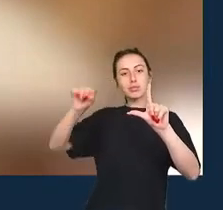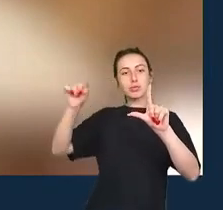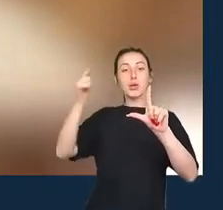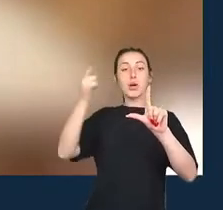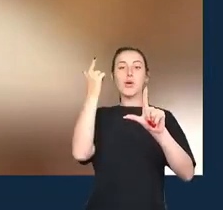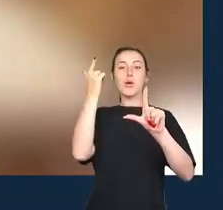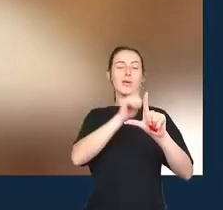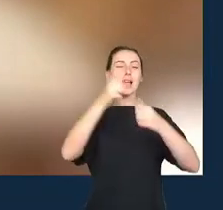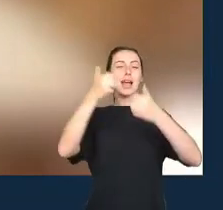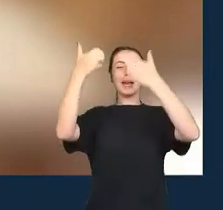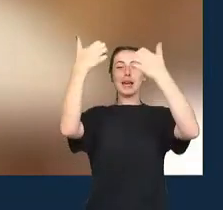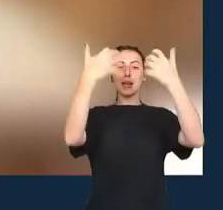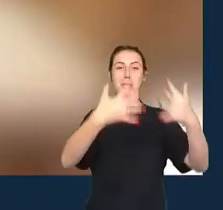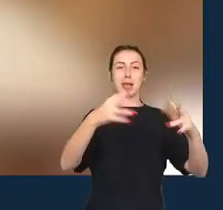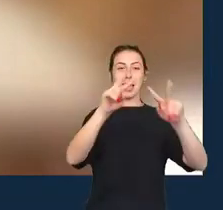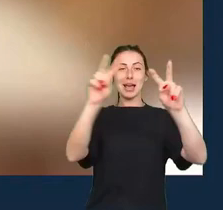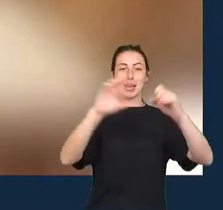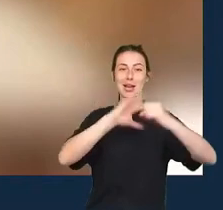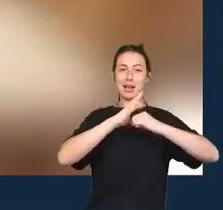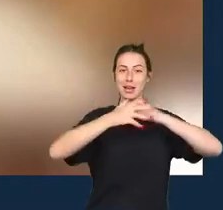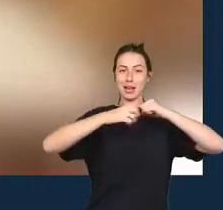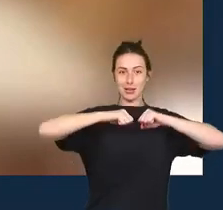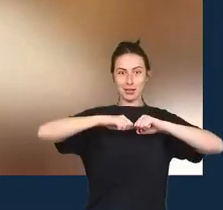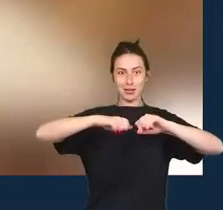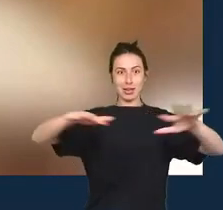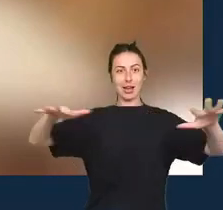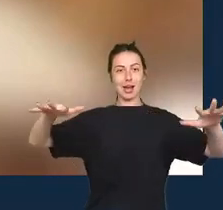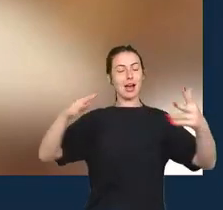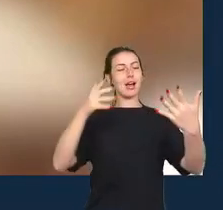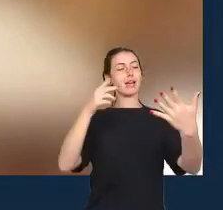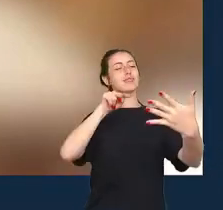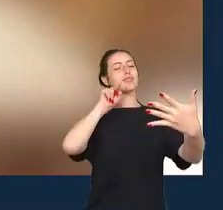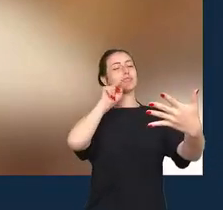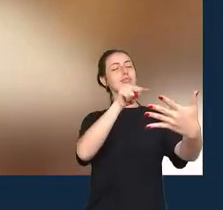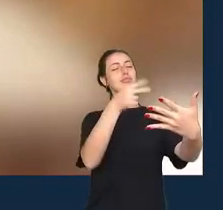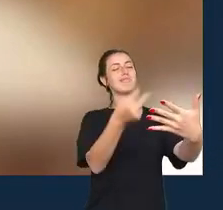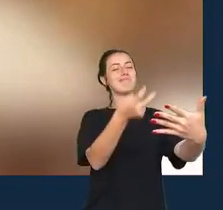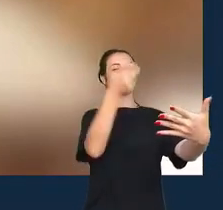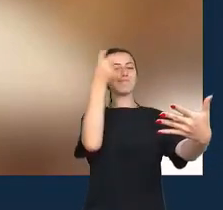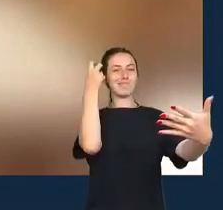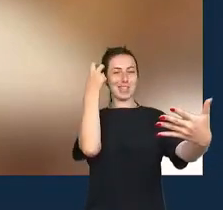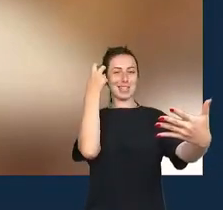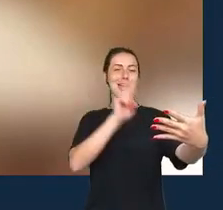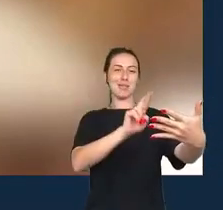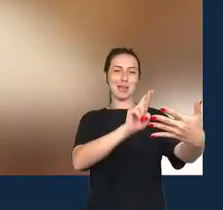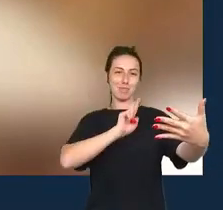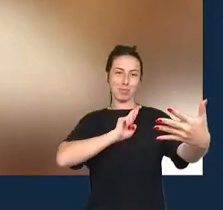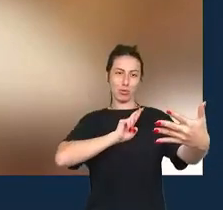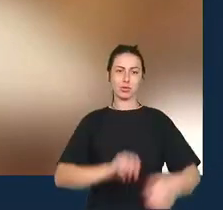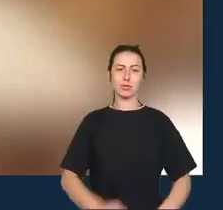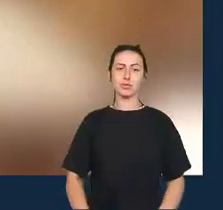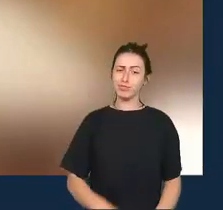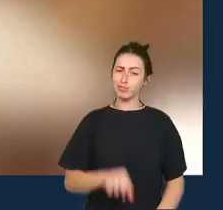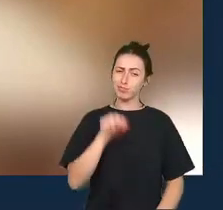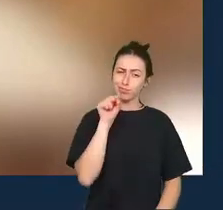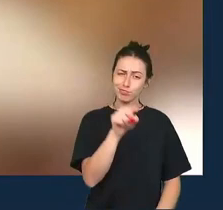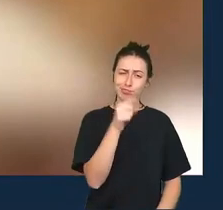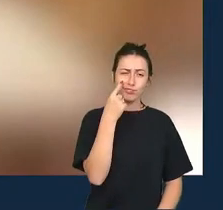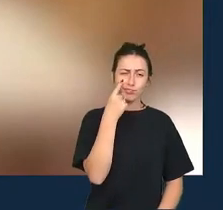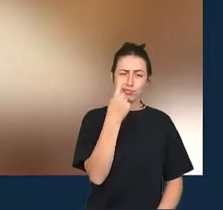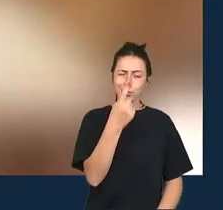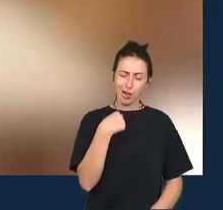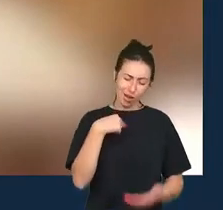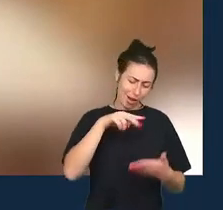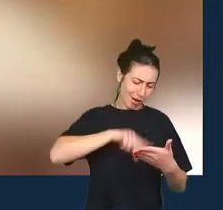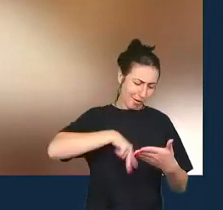conta a história da aculturação da audiência isso é interessante eu leio muitos comentários e